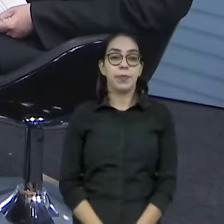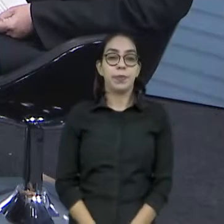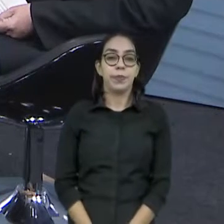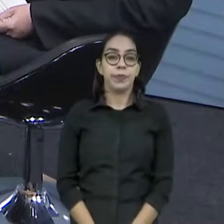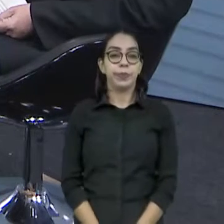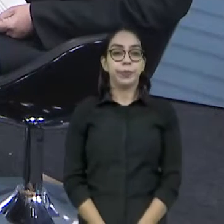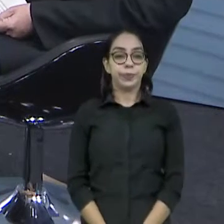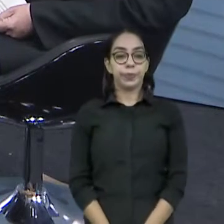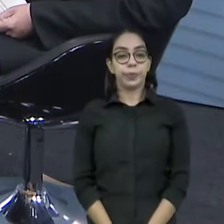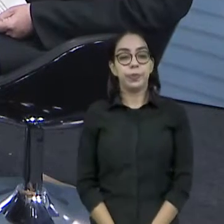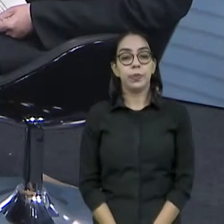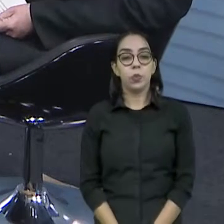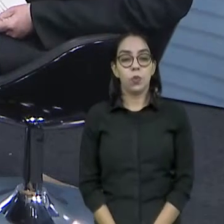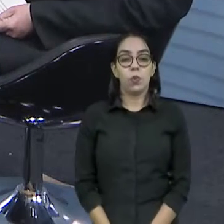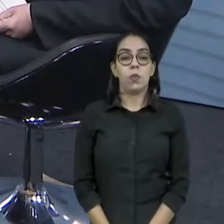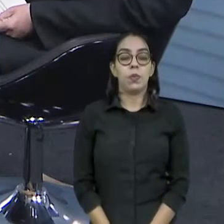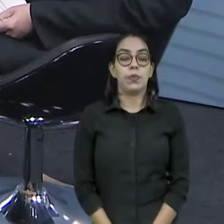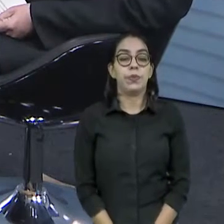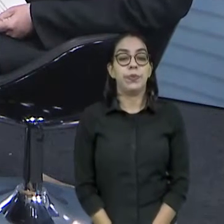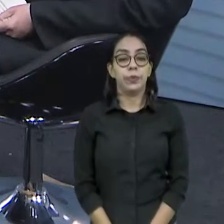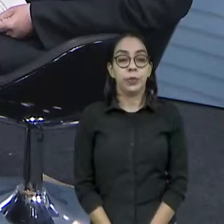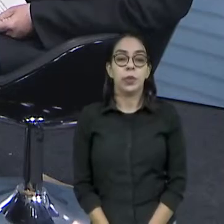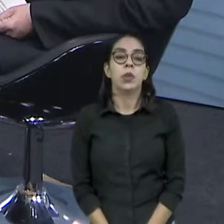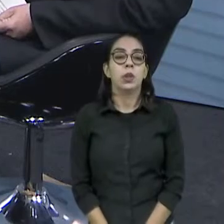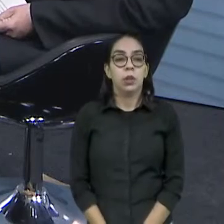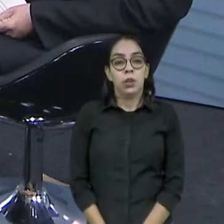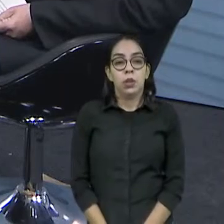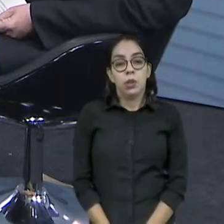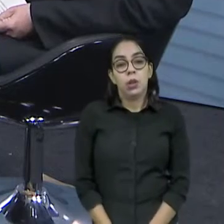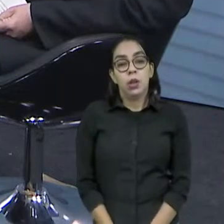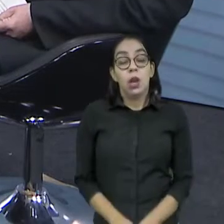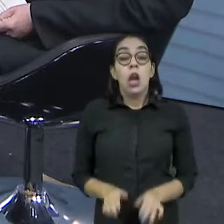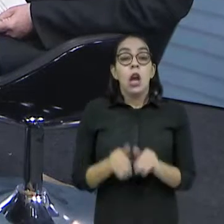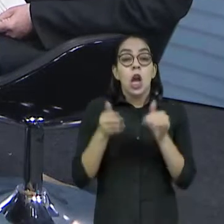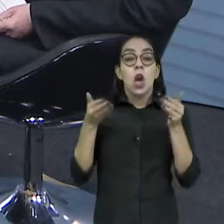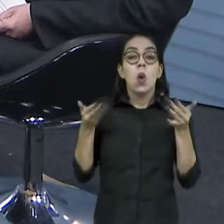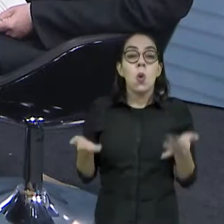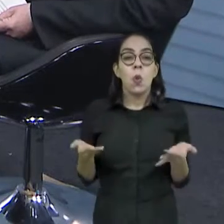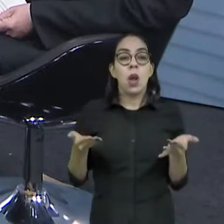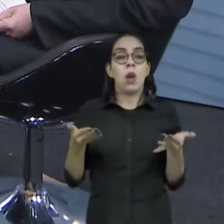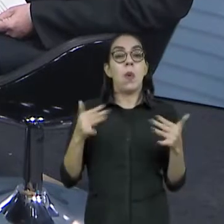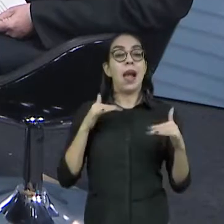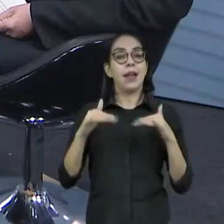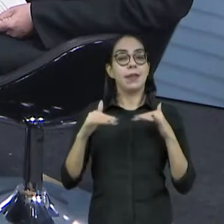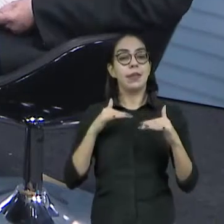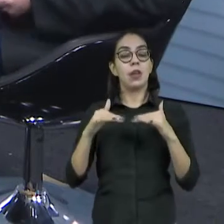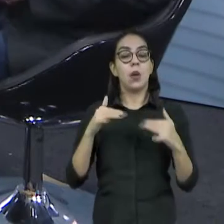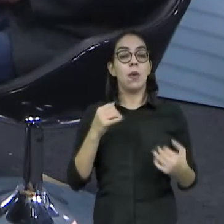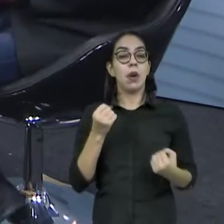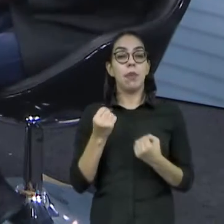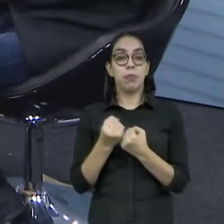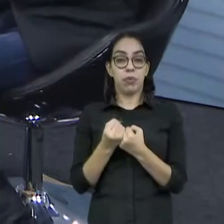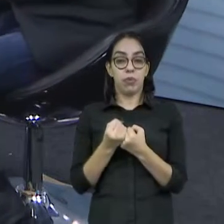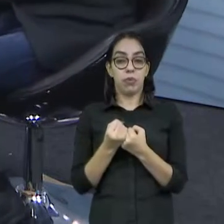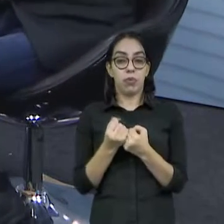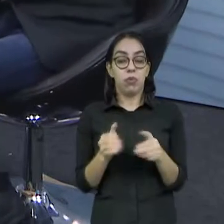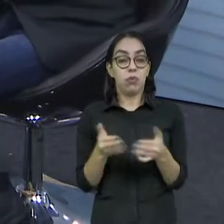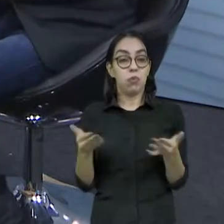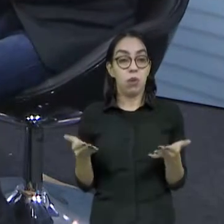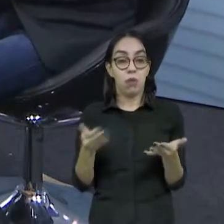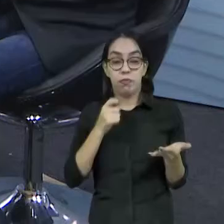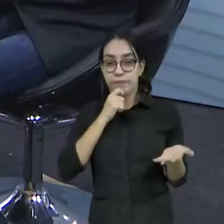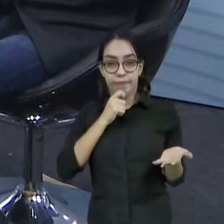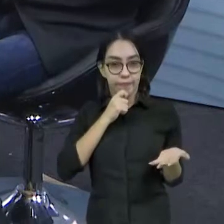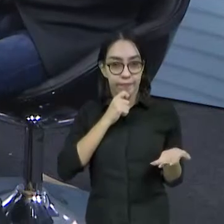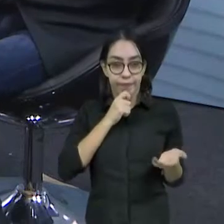Exatamente. Agora, vocês ainda não têm ainda? Quais são as ações que vão ser apoiadas? Como é que isso vai ser um outro etapa? Exatamente. A gente está